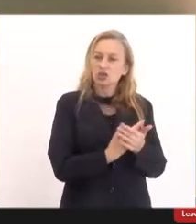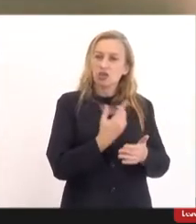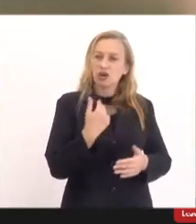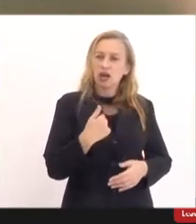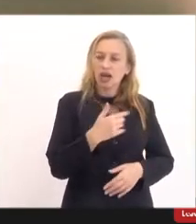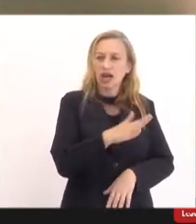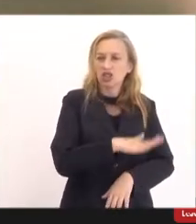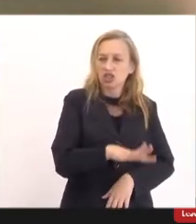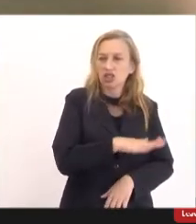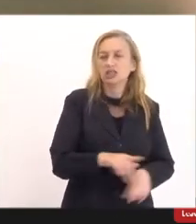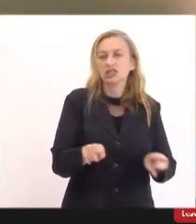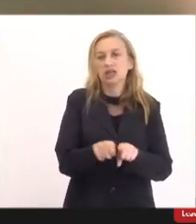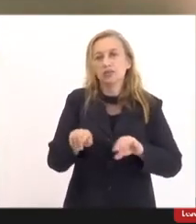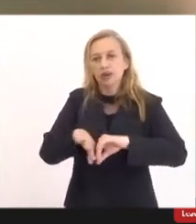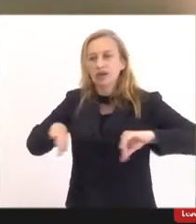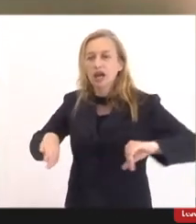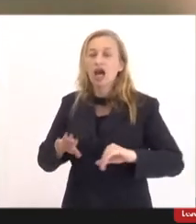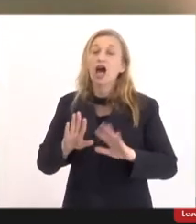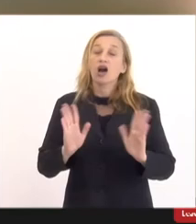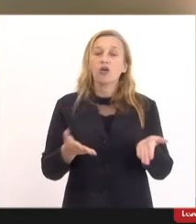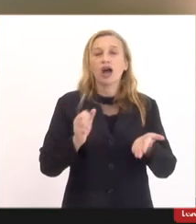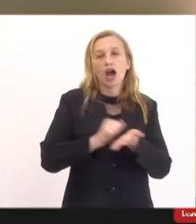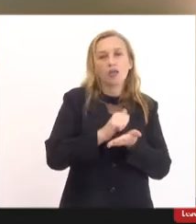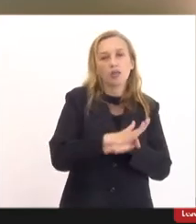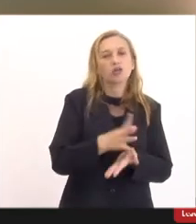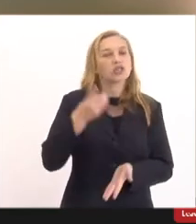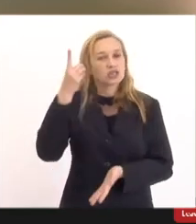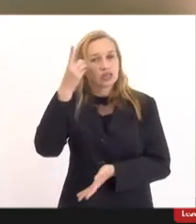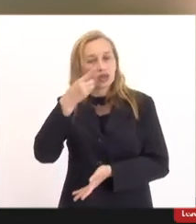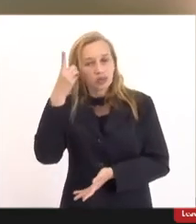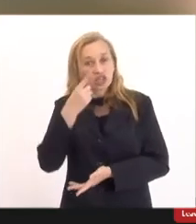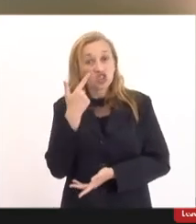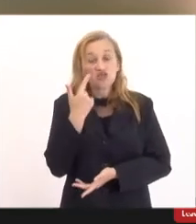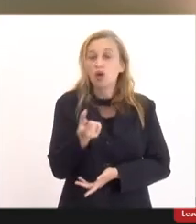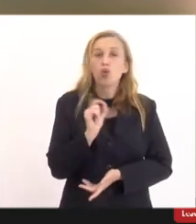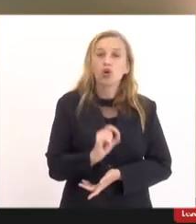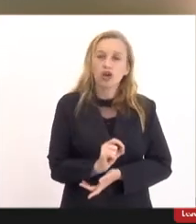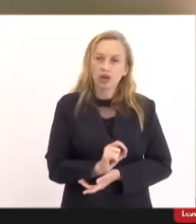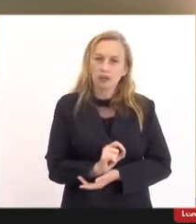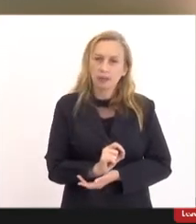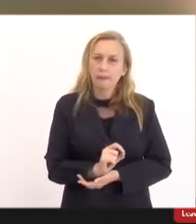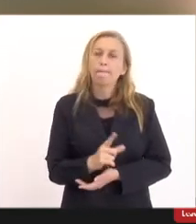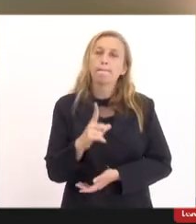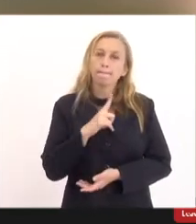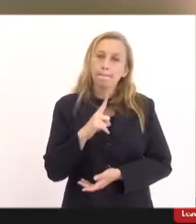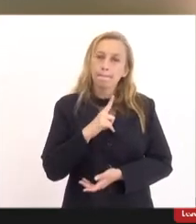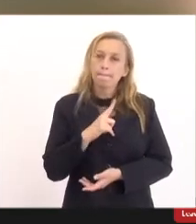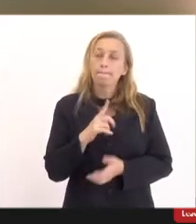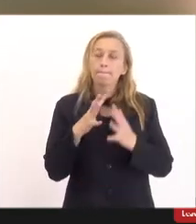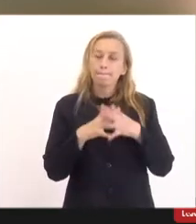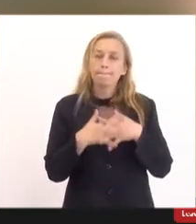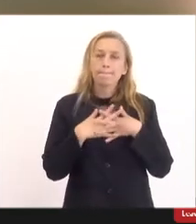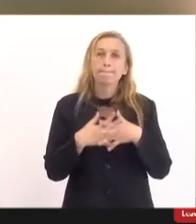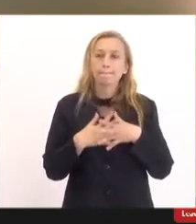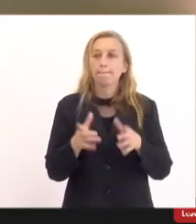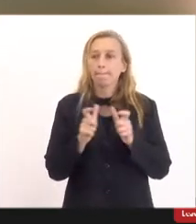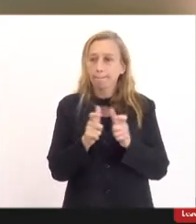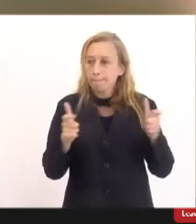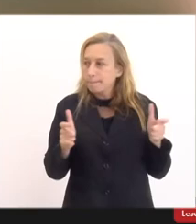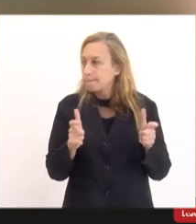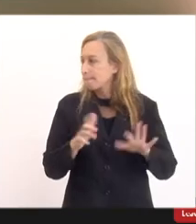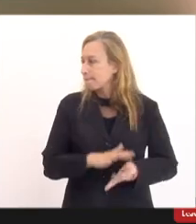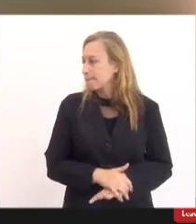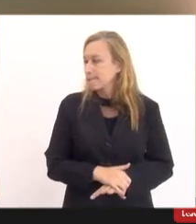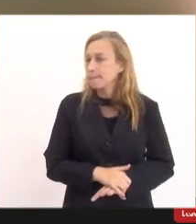em relação a multa deputada a gente vê que existe uma grande confusão inclusive